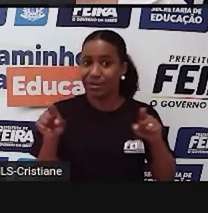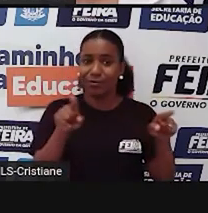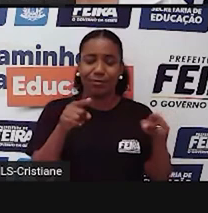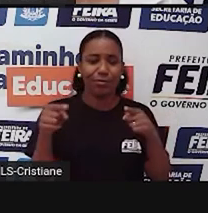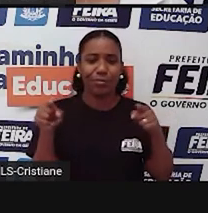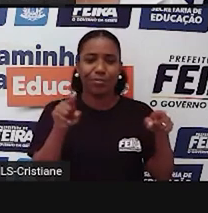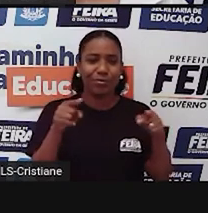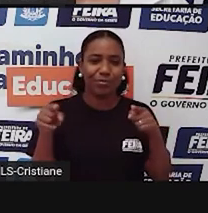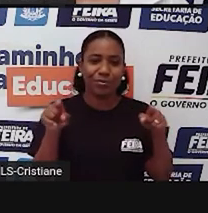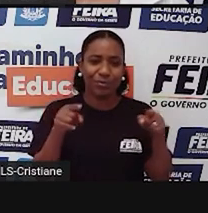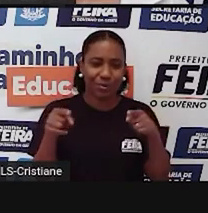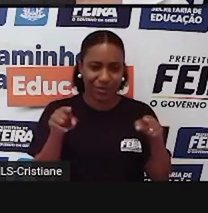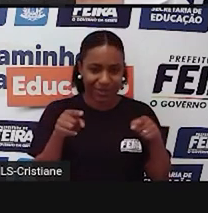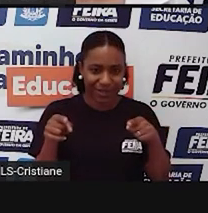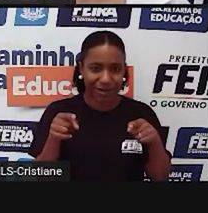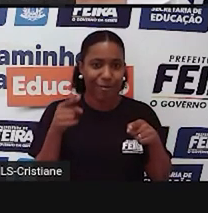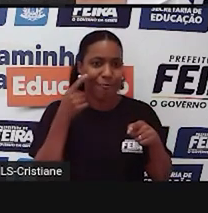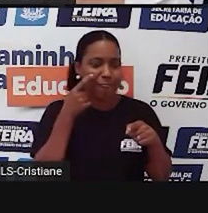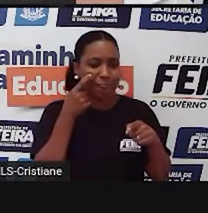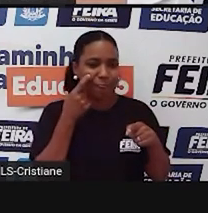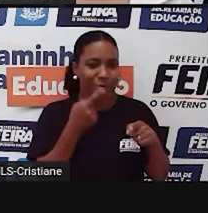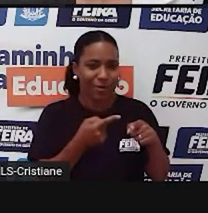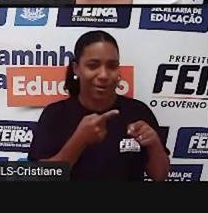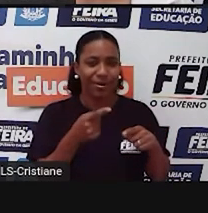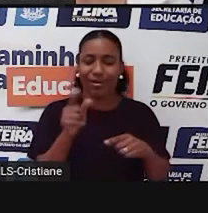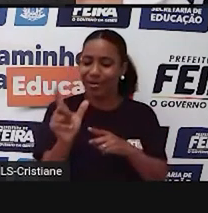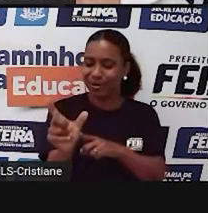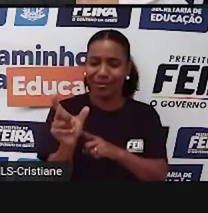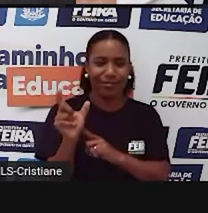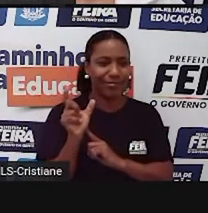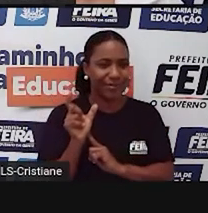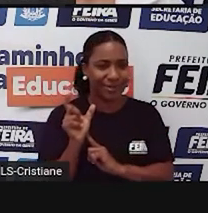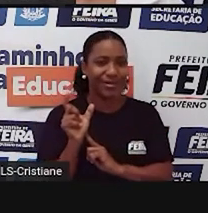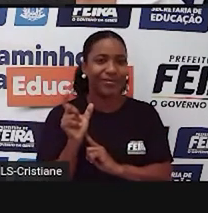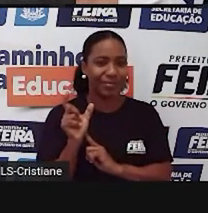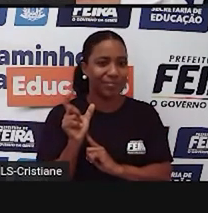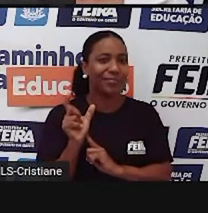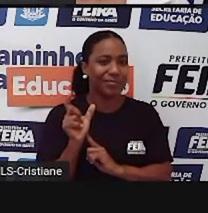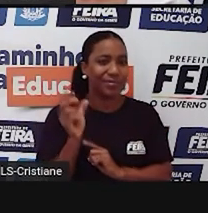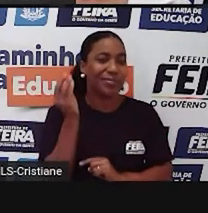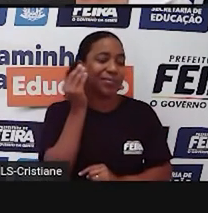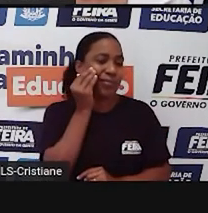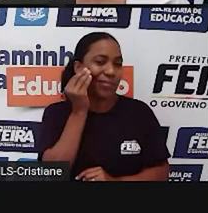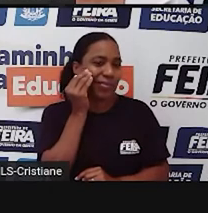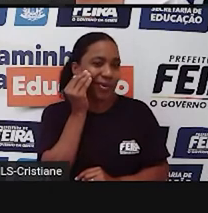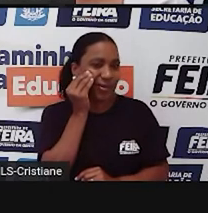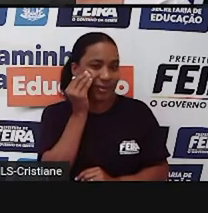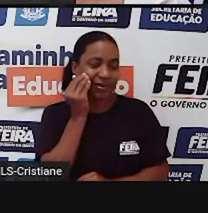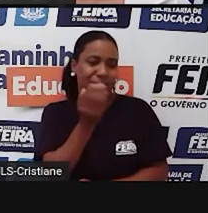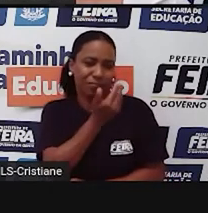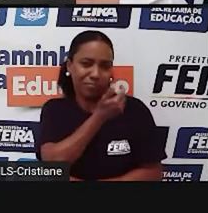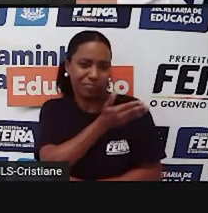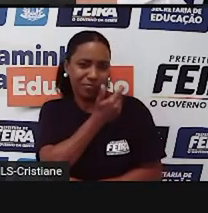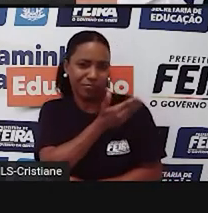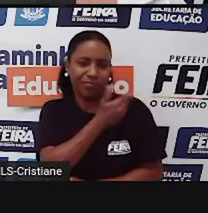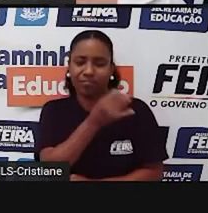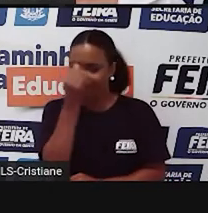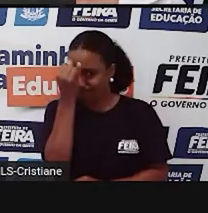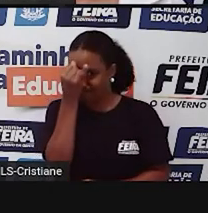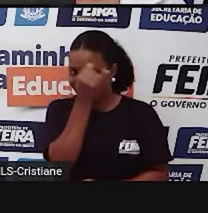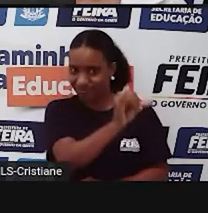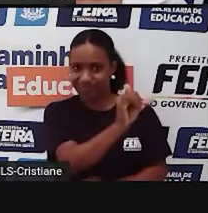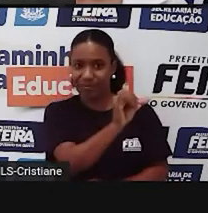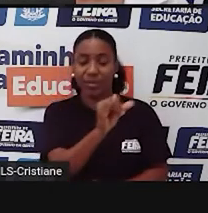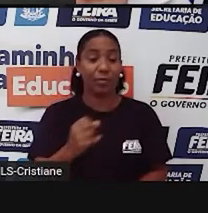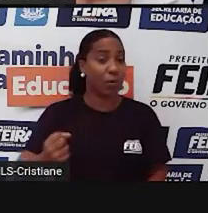identificar expressões que demonstram o posicionamento antirracista e de fortalecimento